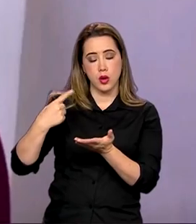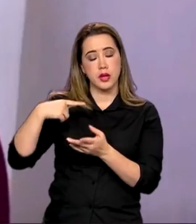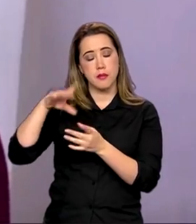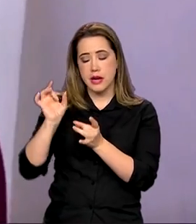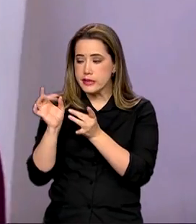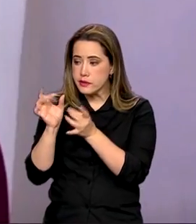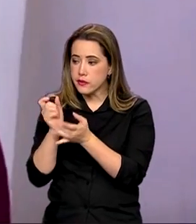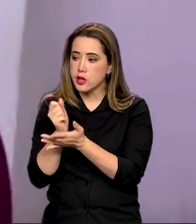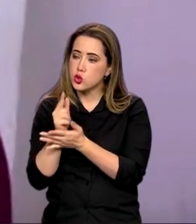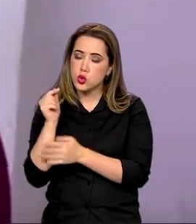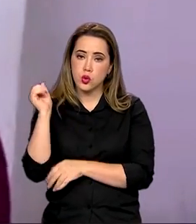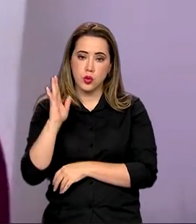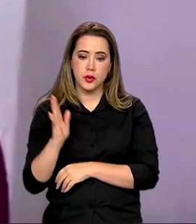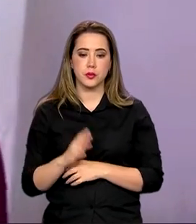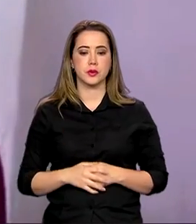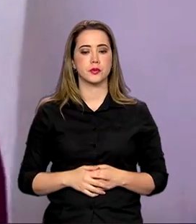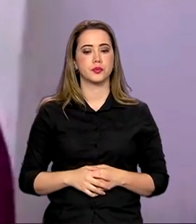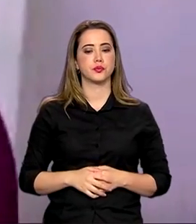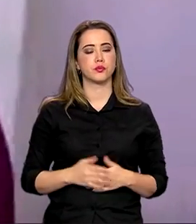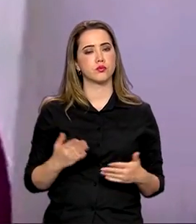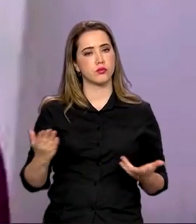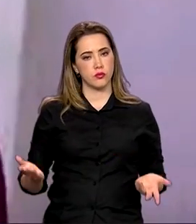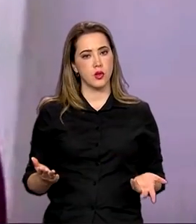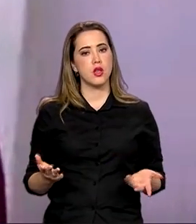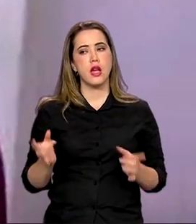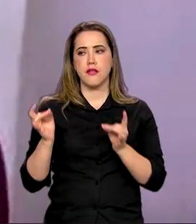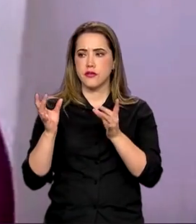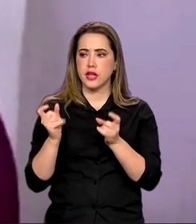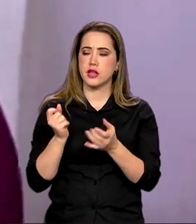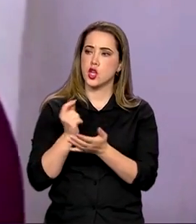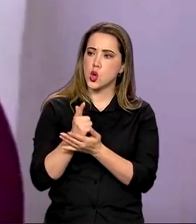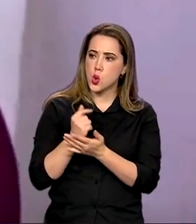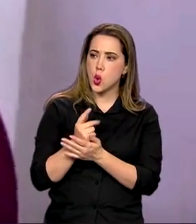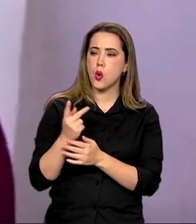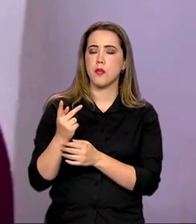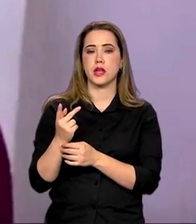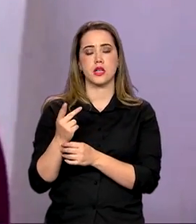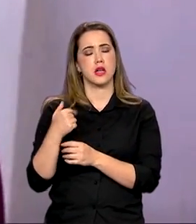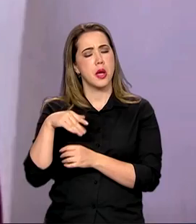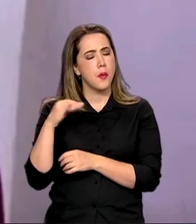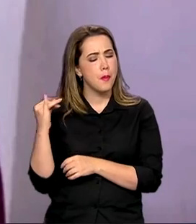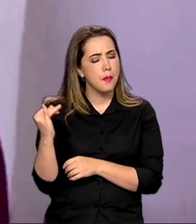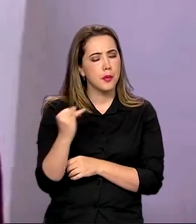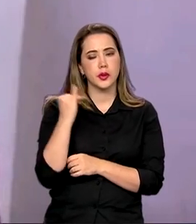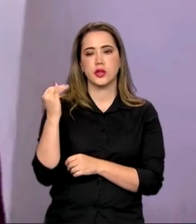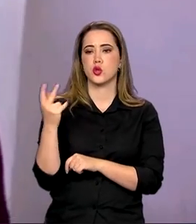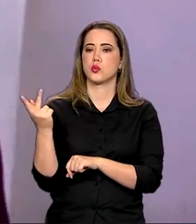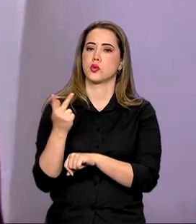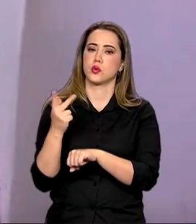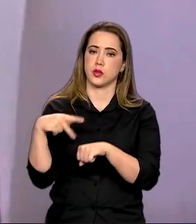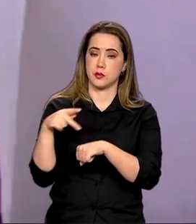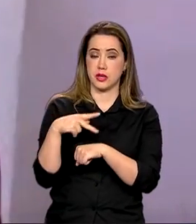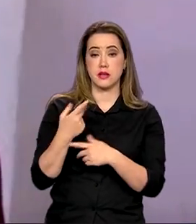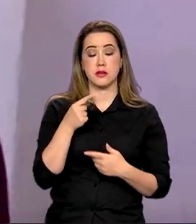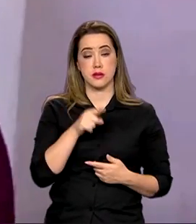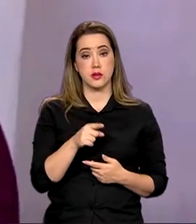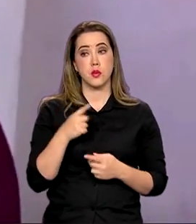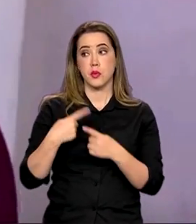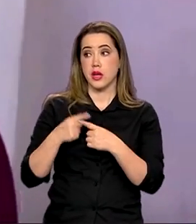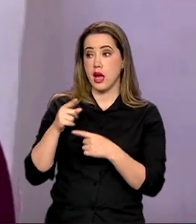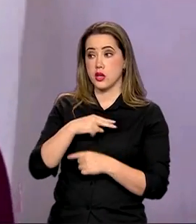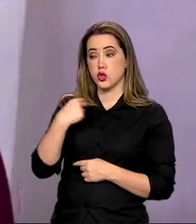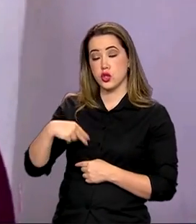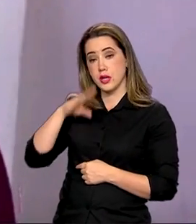é a espinha dorsal da relação Brasil-China. A China é o principal destino das exportações brasileiras